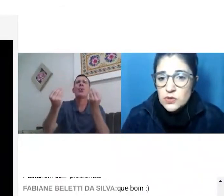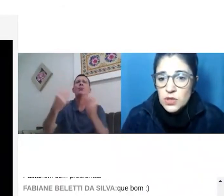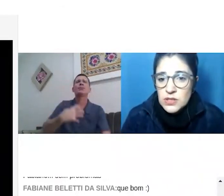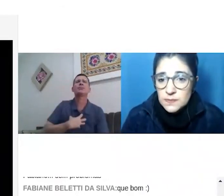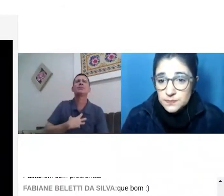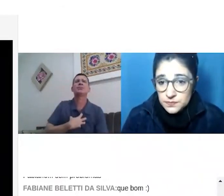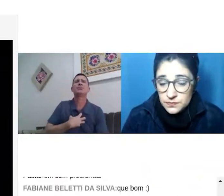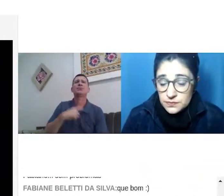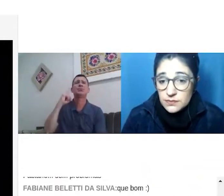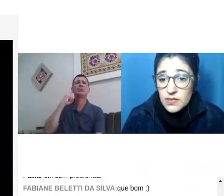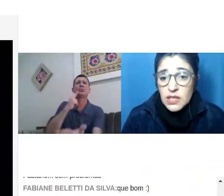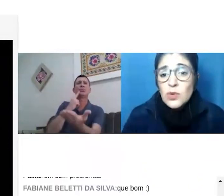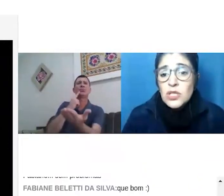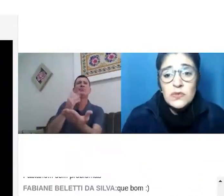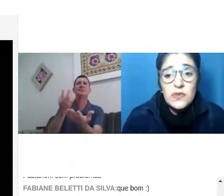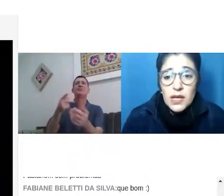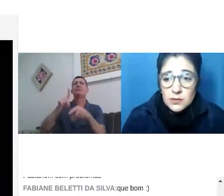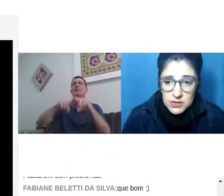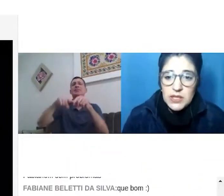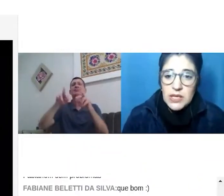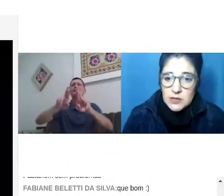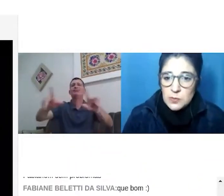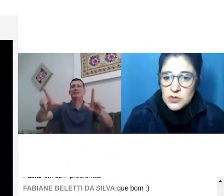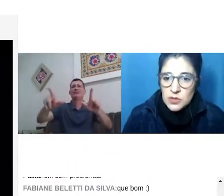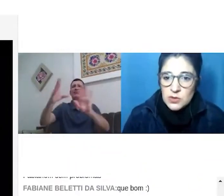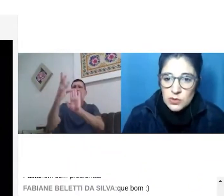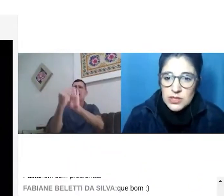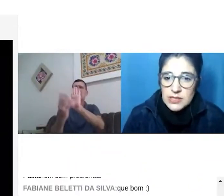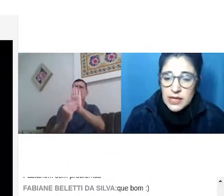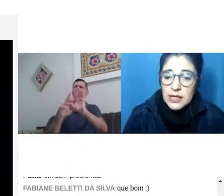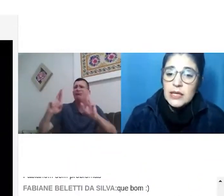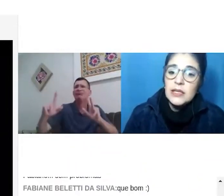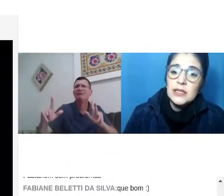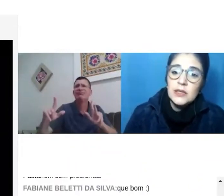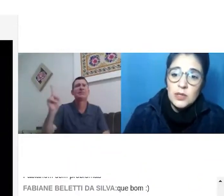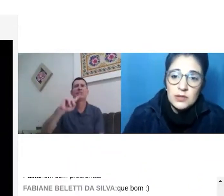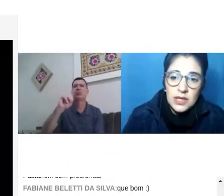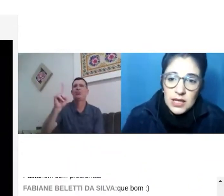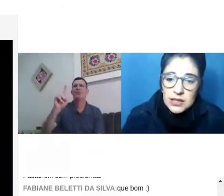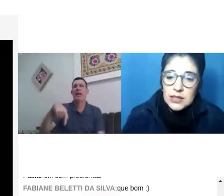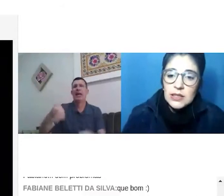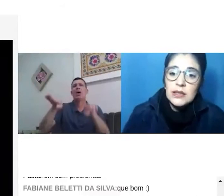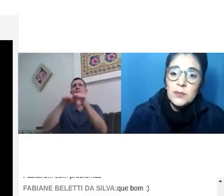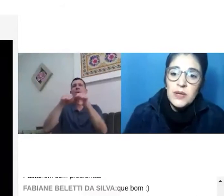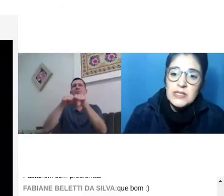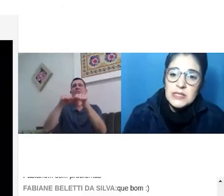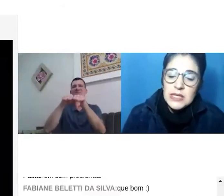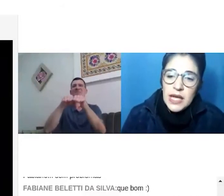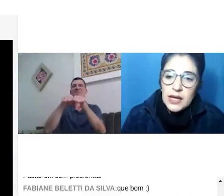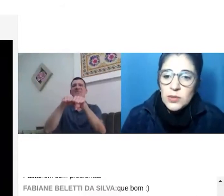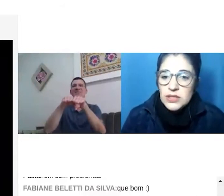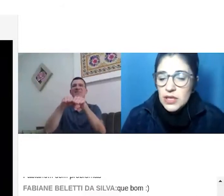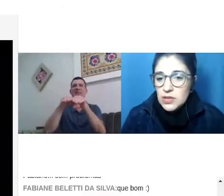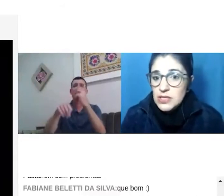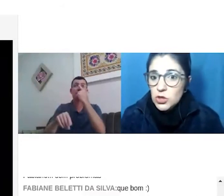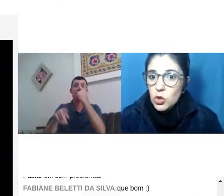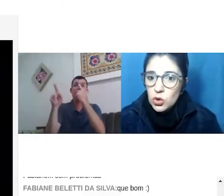professores que nunca tiveram experiência com pessoas surdas, quando tem, não pensem assim, ah,